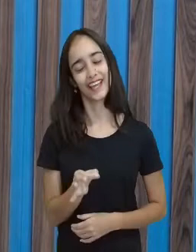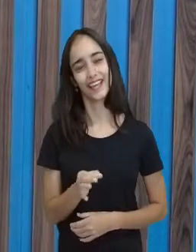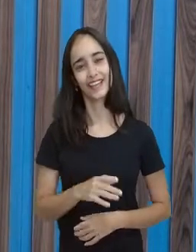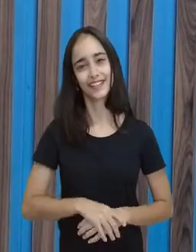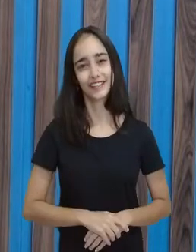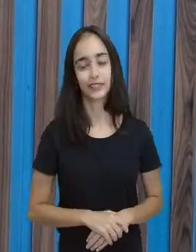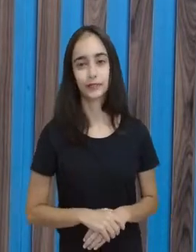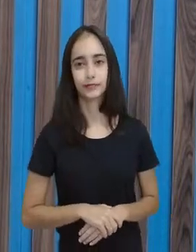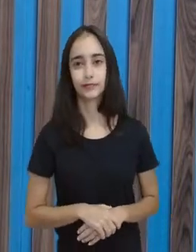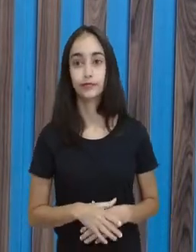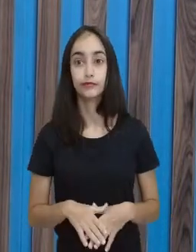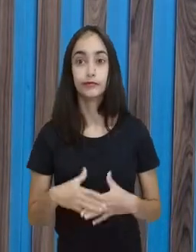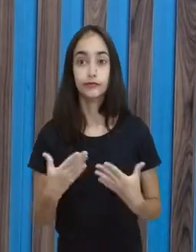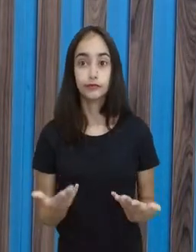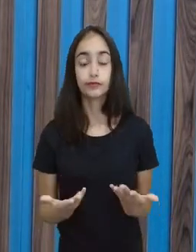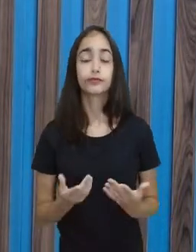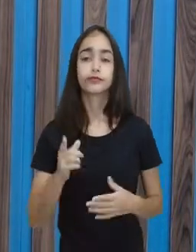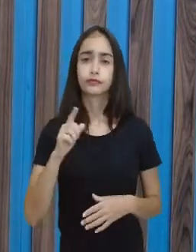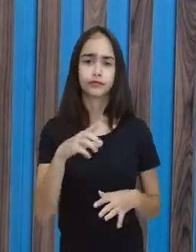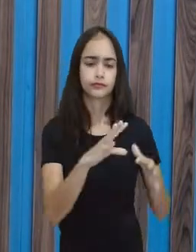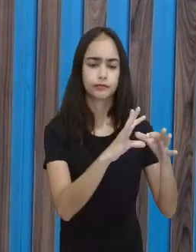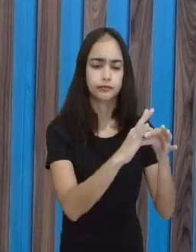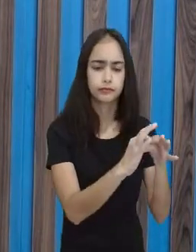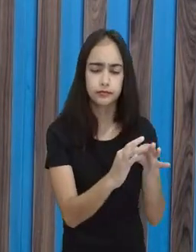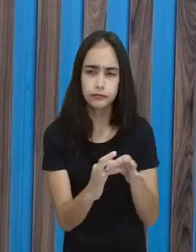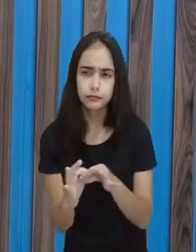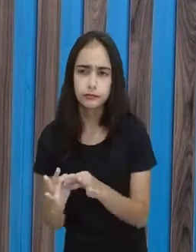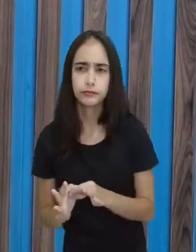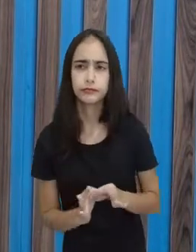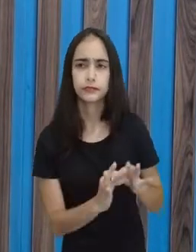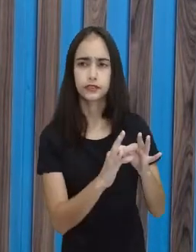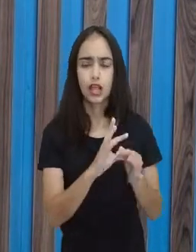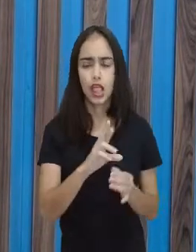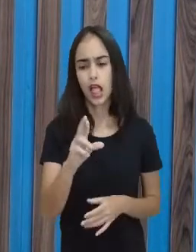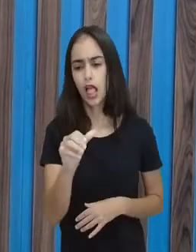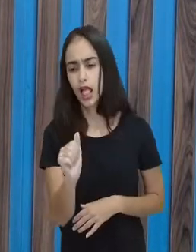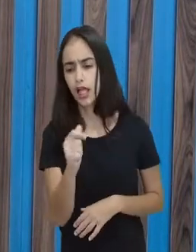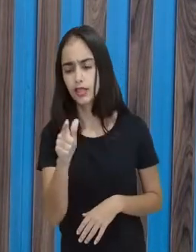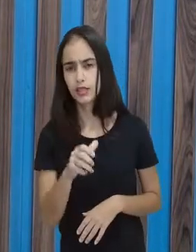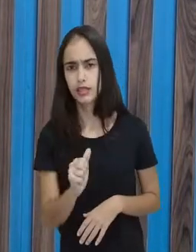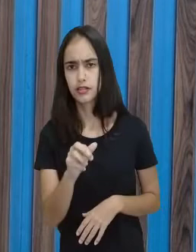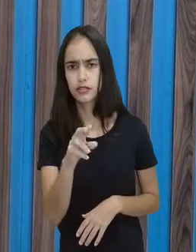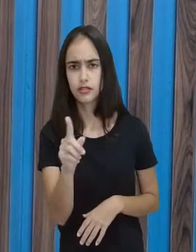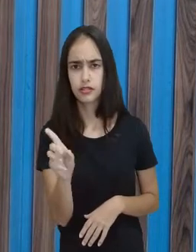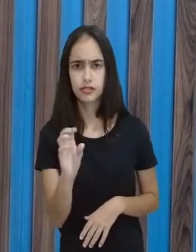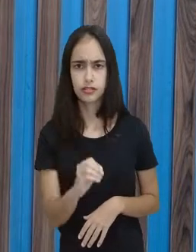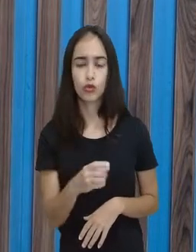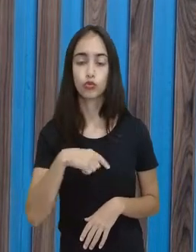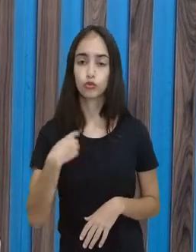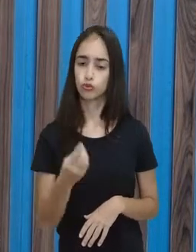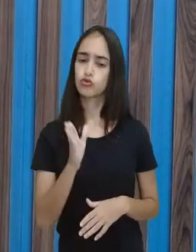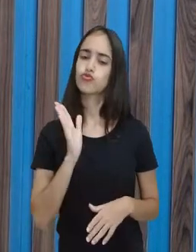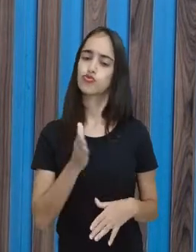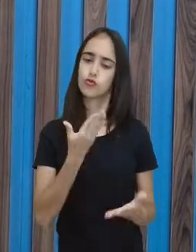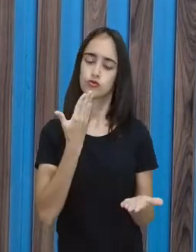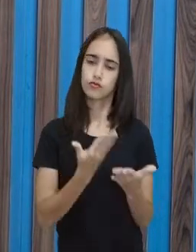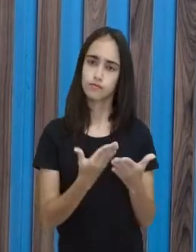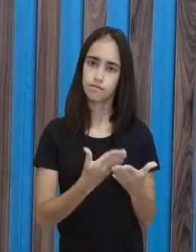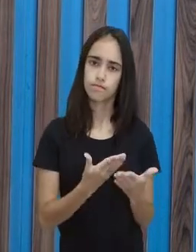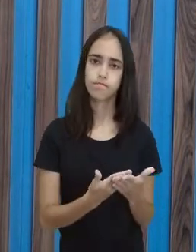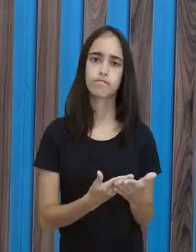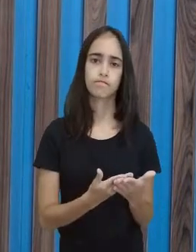Então, a proporção, ela tá ligada à razão, que a gente já viu. Vai lá na playlist, dá uma checadinha se você tá